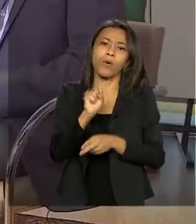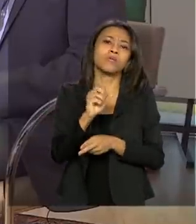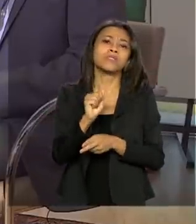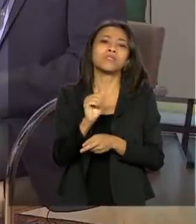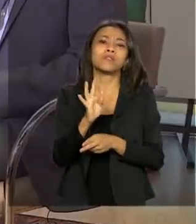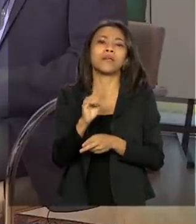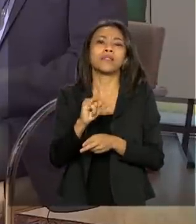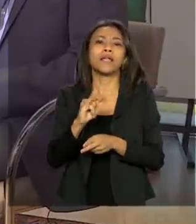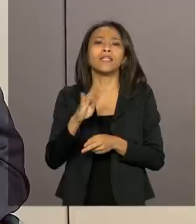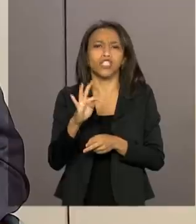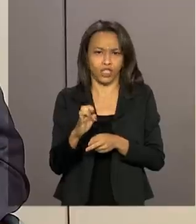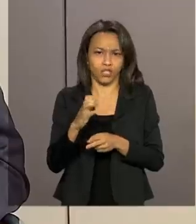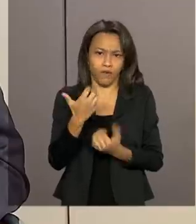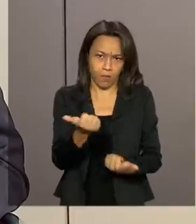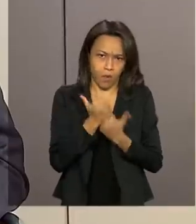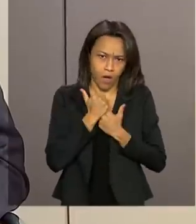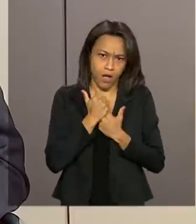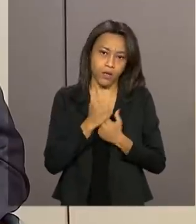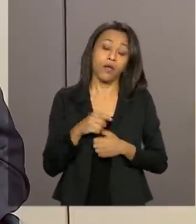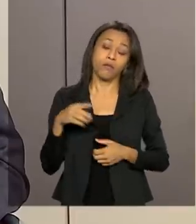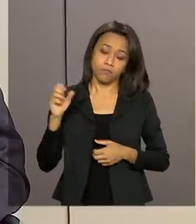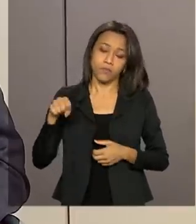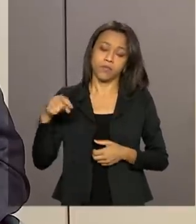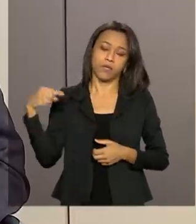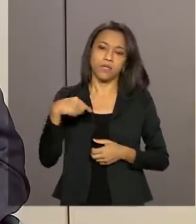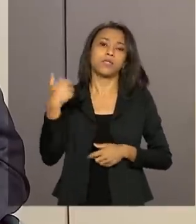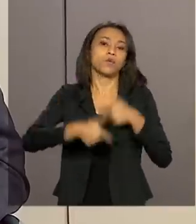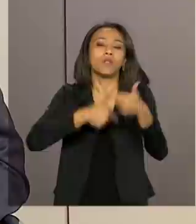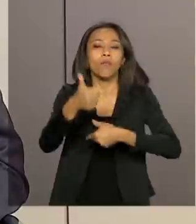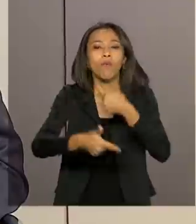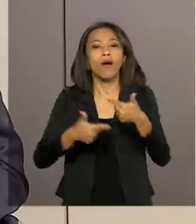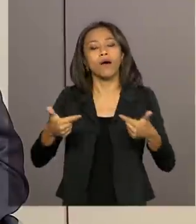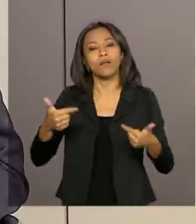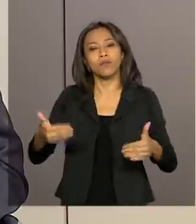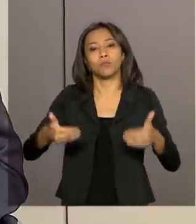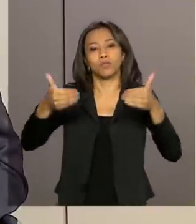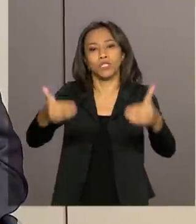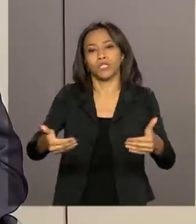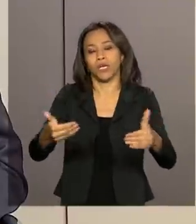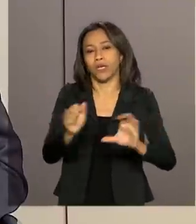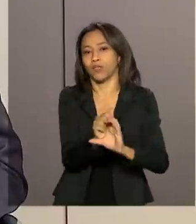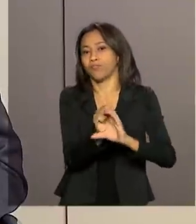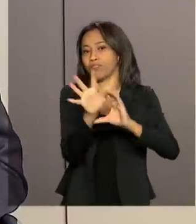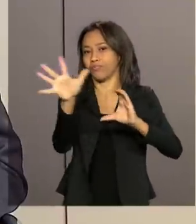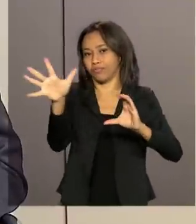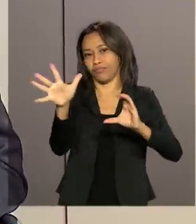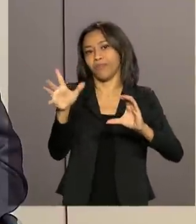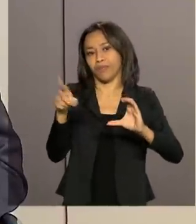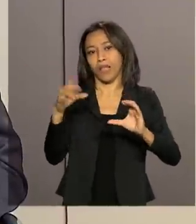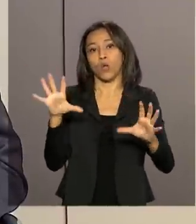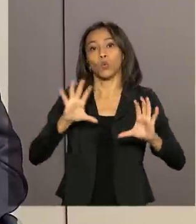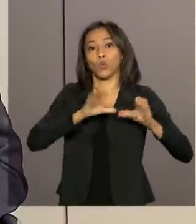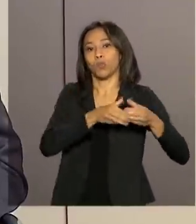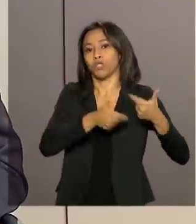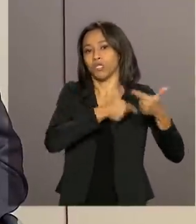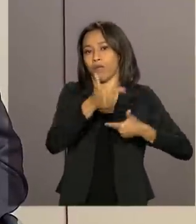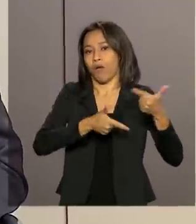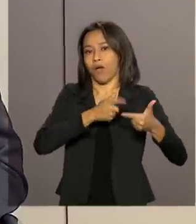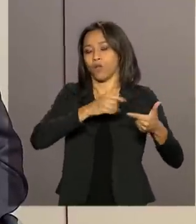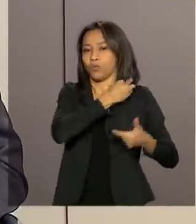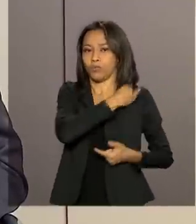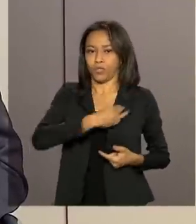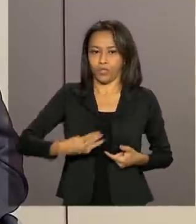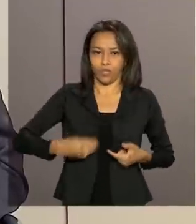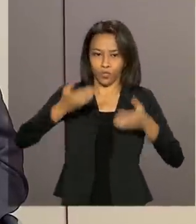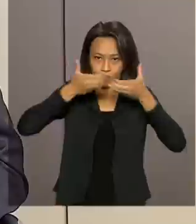contribuir para esse... É, isso é um trabalho que vem sendo feito aí pelo Ministério de Ciência, Tecnologia e Inovação, a equipe do ministro Marcos Ponte,